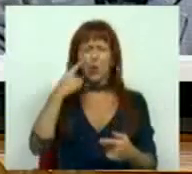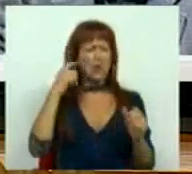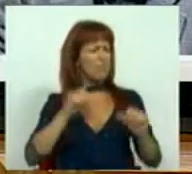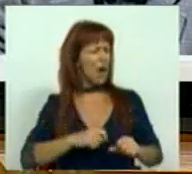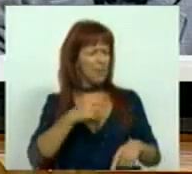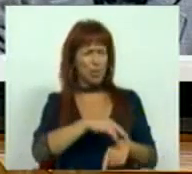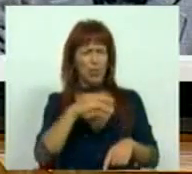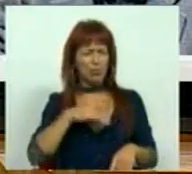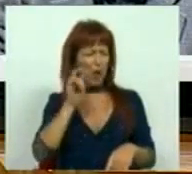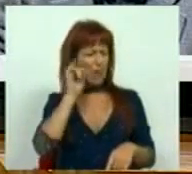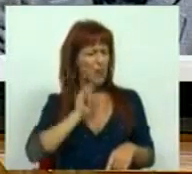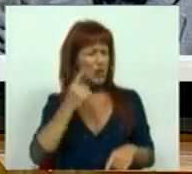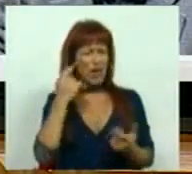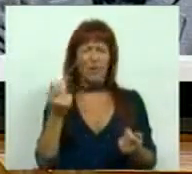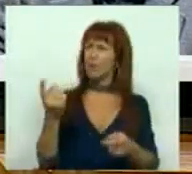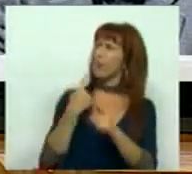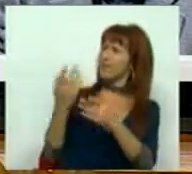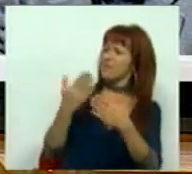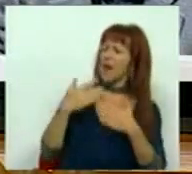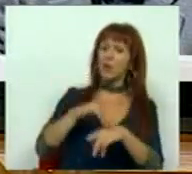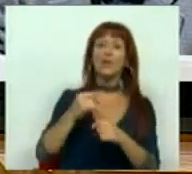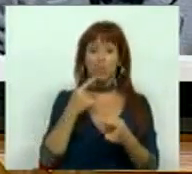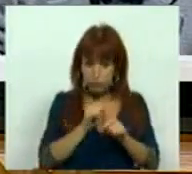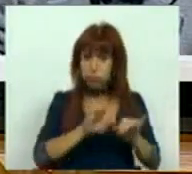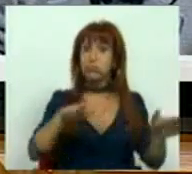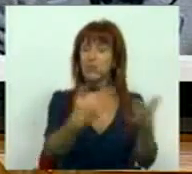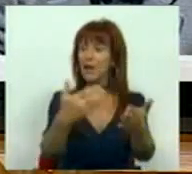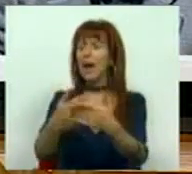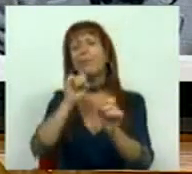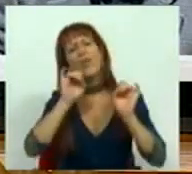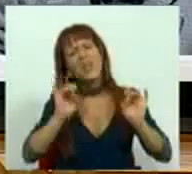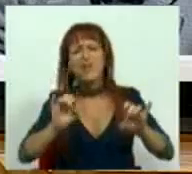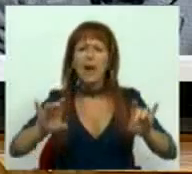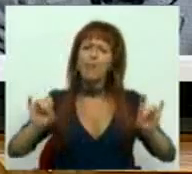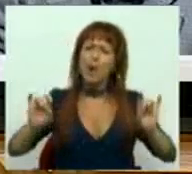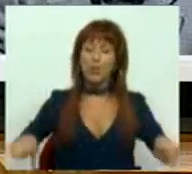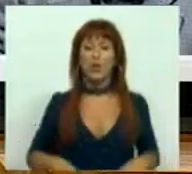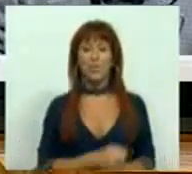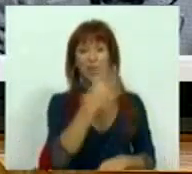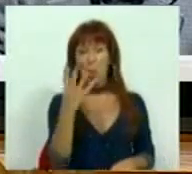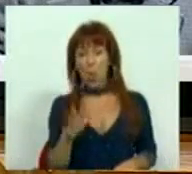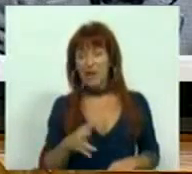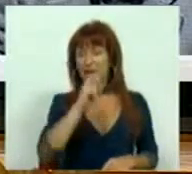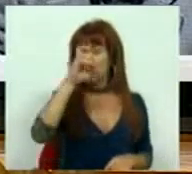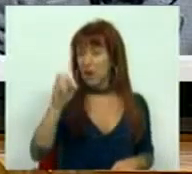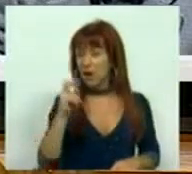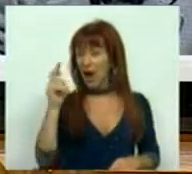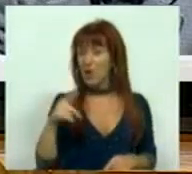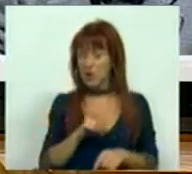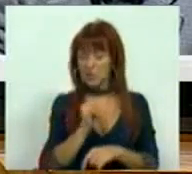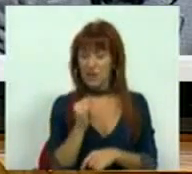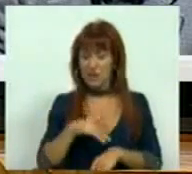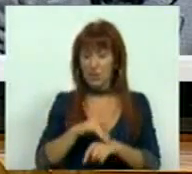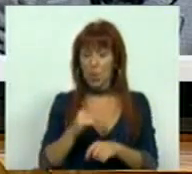portugueses e muitas portuguesas. E por isso há muito contágio que podia ser evitado. Nestes quase 30 anos de infecção VIH-Sida